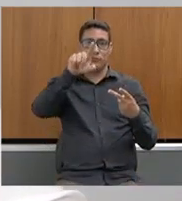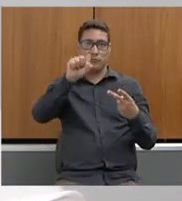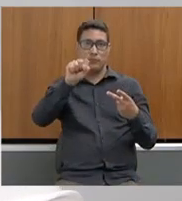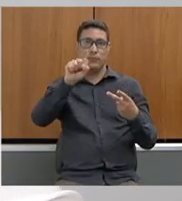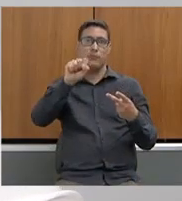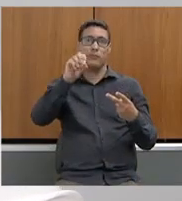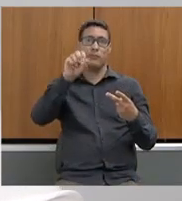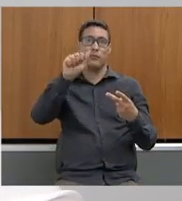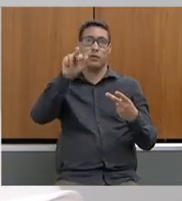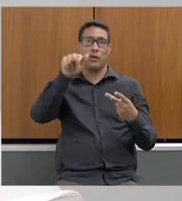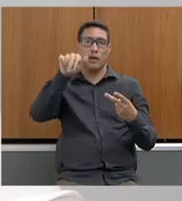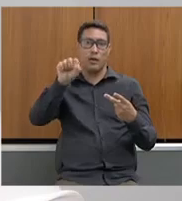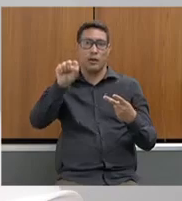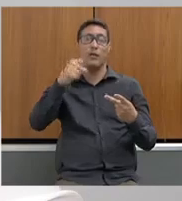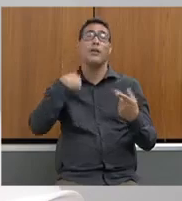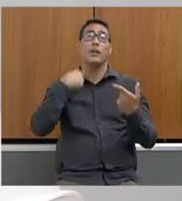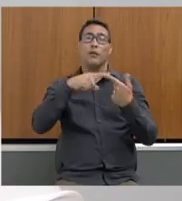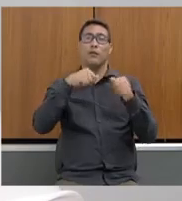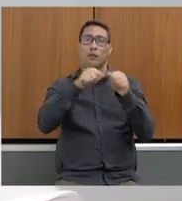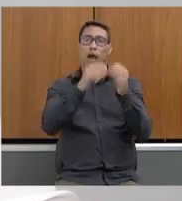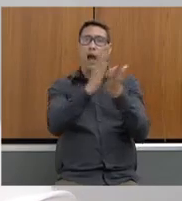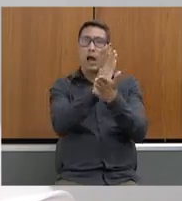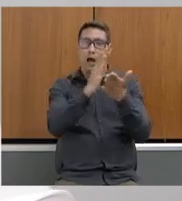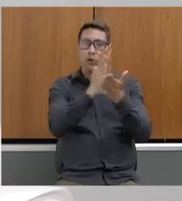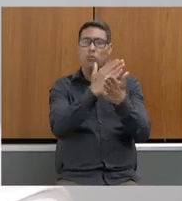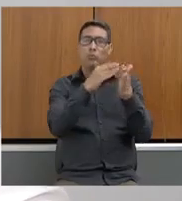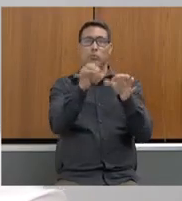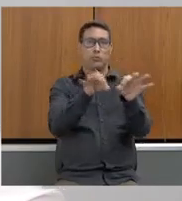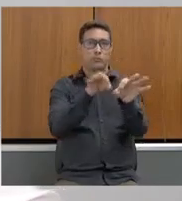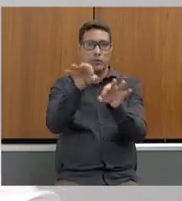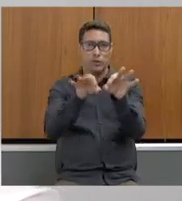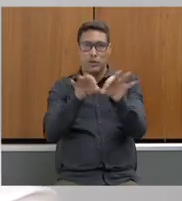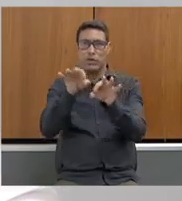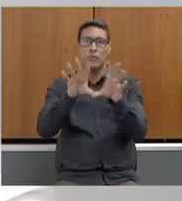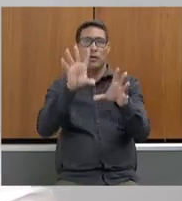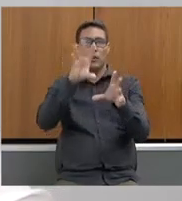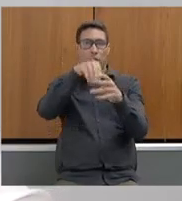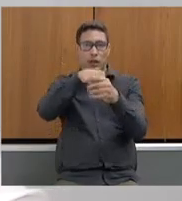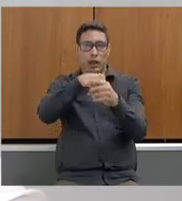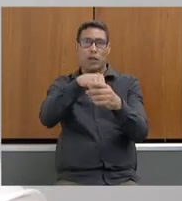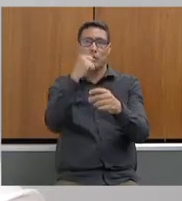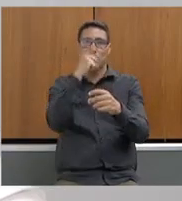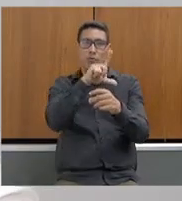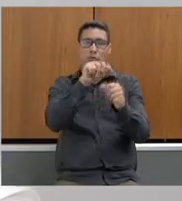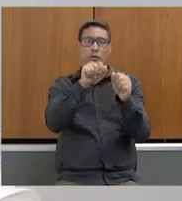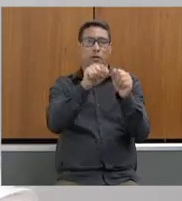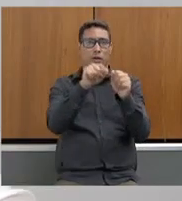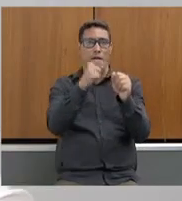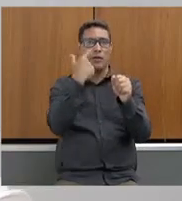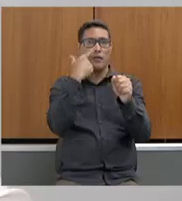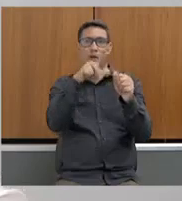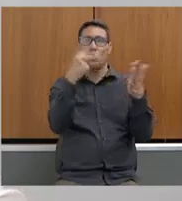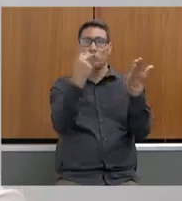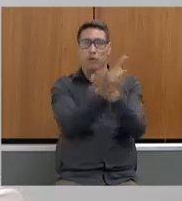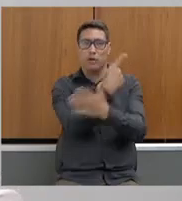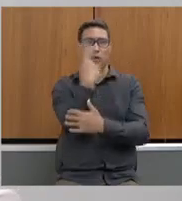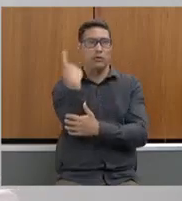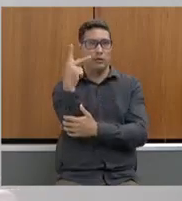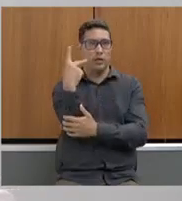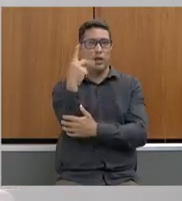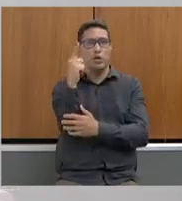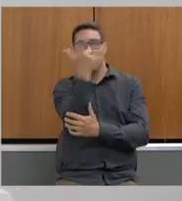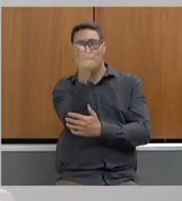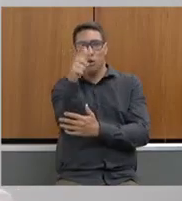Foi feito algum procedimento interno da CEMAD para apurar os atos dele e de outros